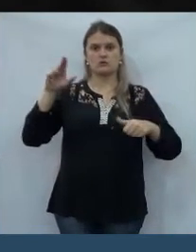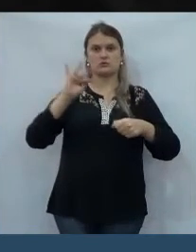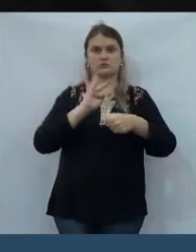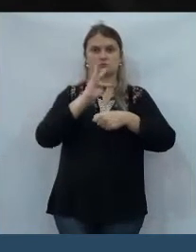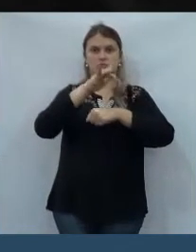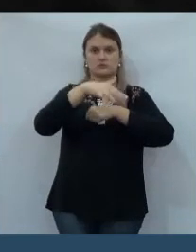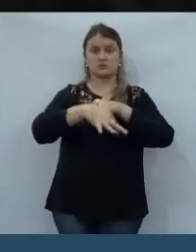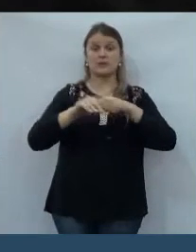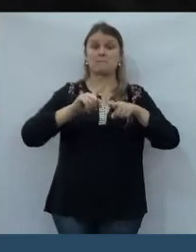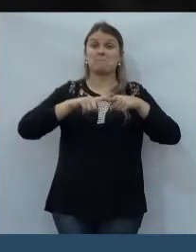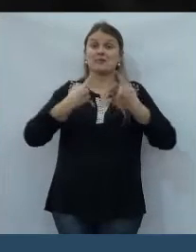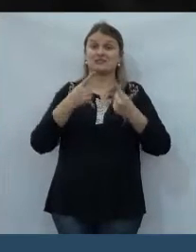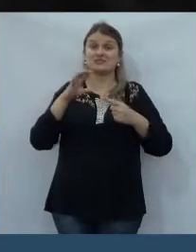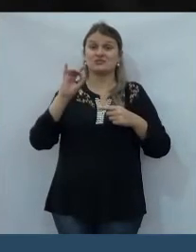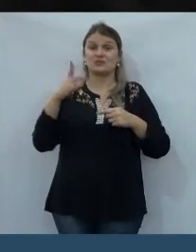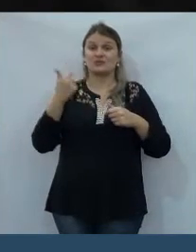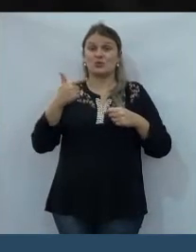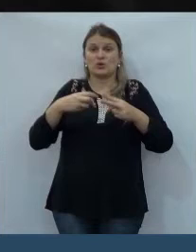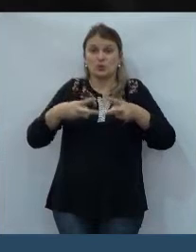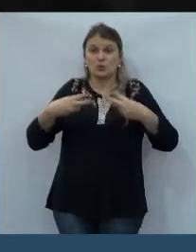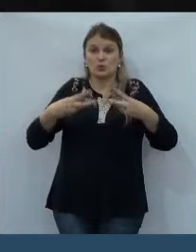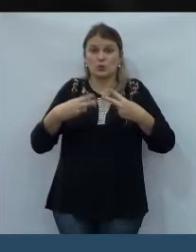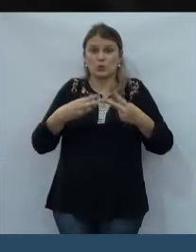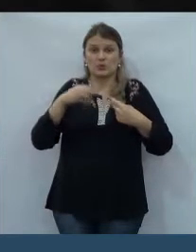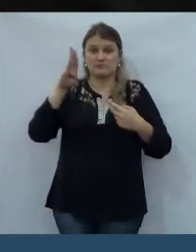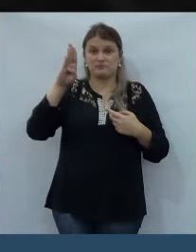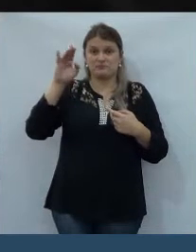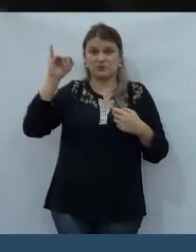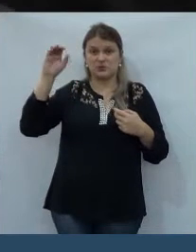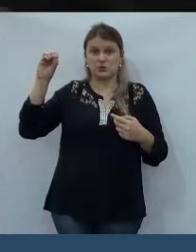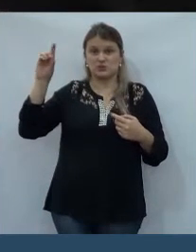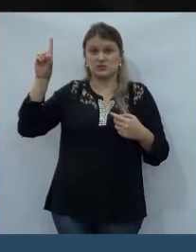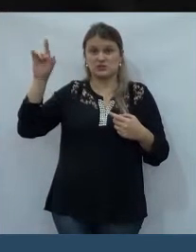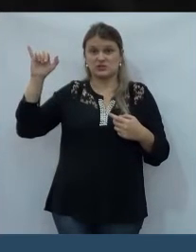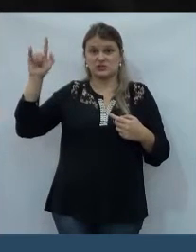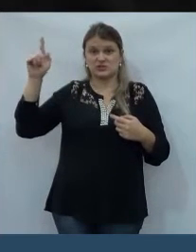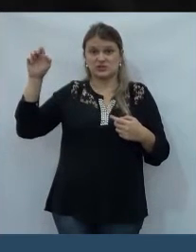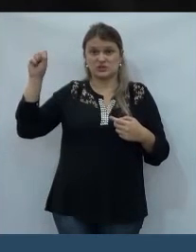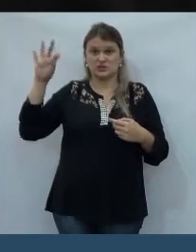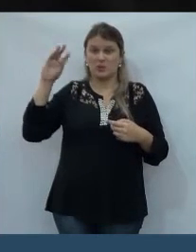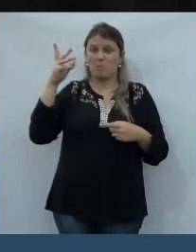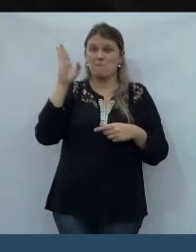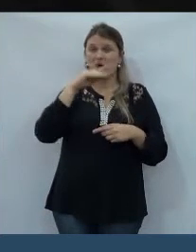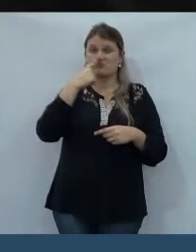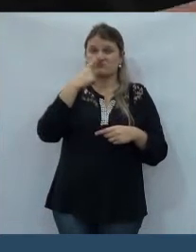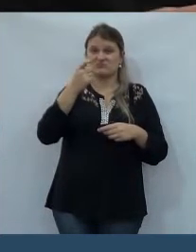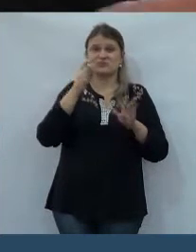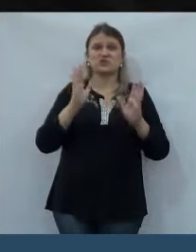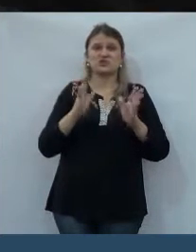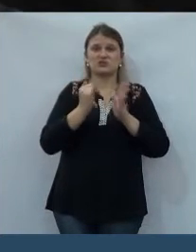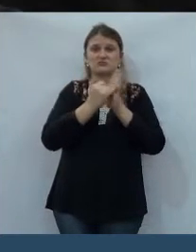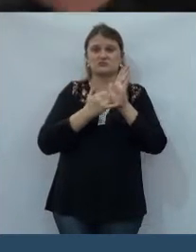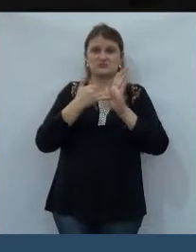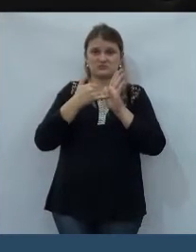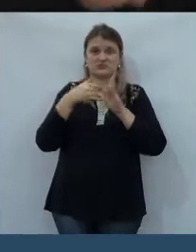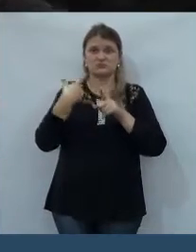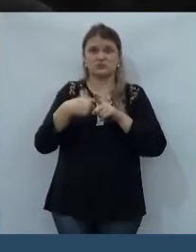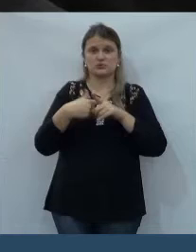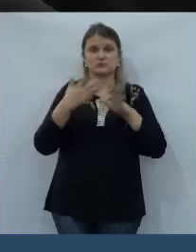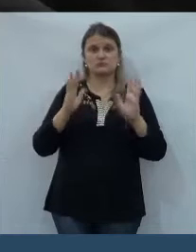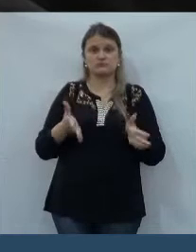Mas só o fato, mesmo não dando lucro à implantação do biodigestor, a gente está resolvendo esse problema do mau cheiro, já se justifica. Porque hoje,